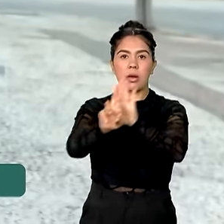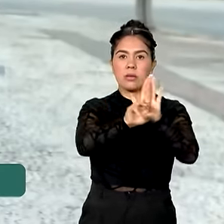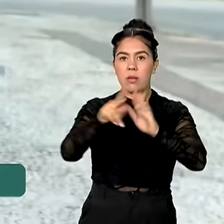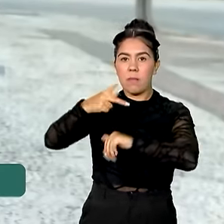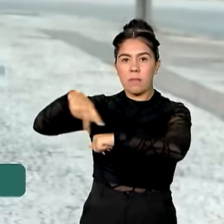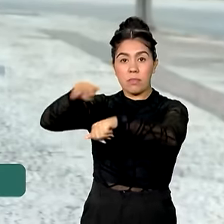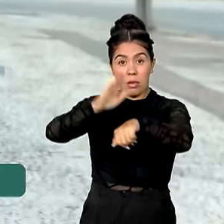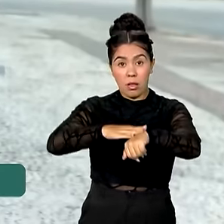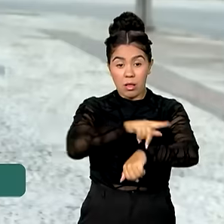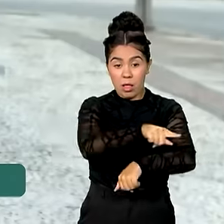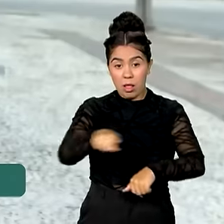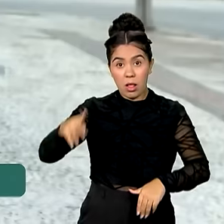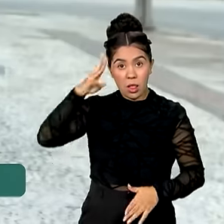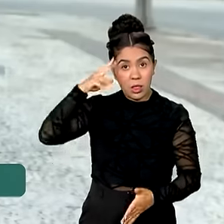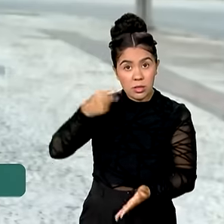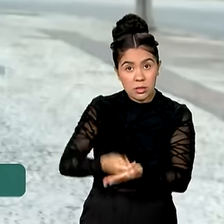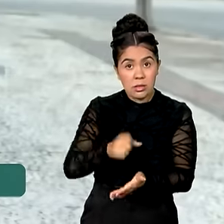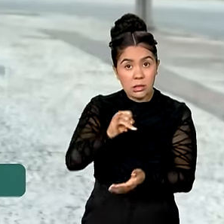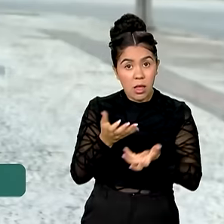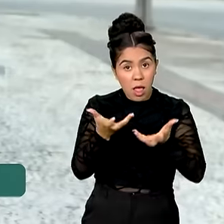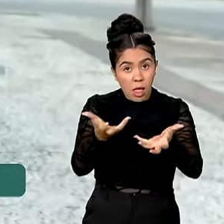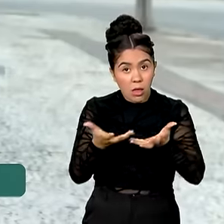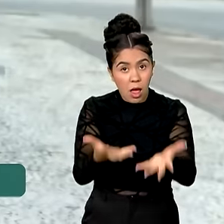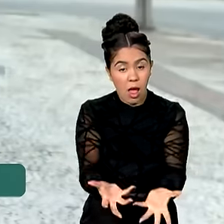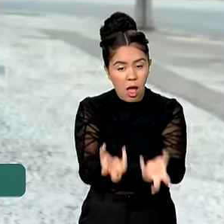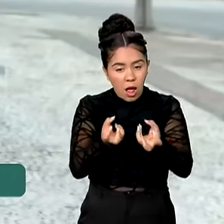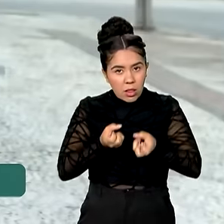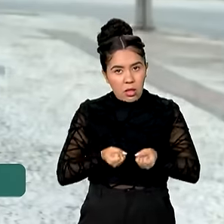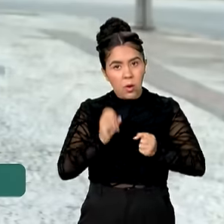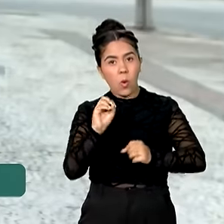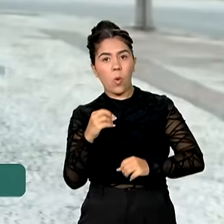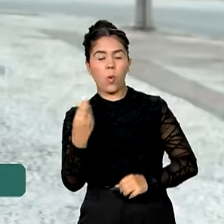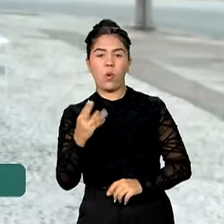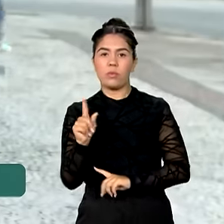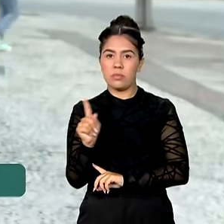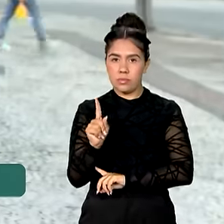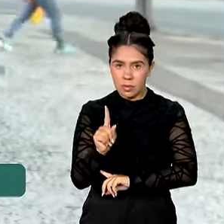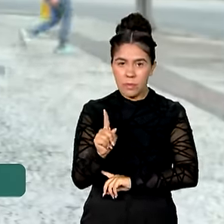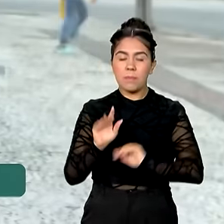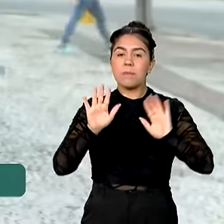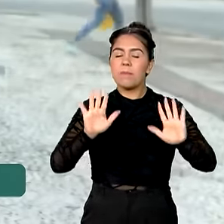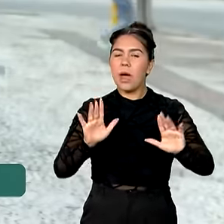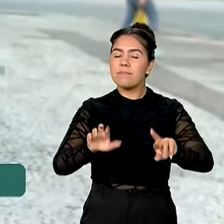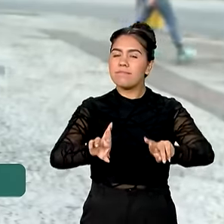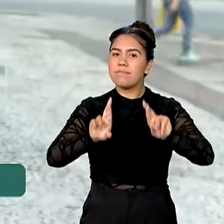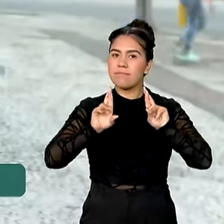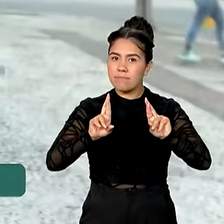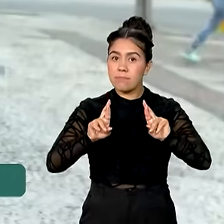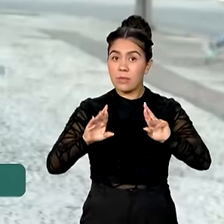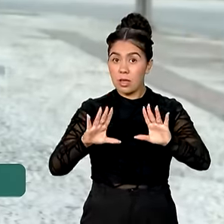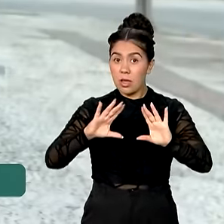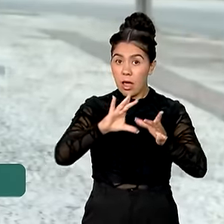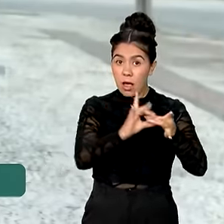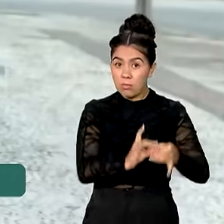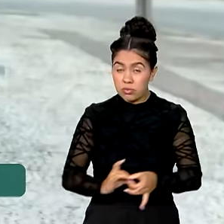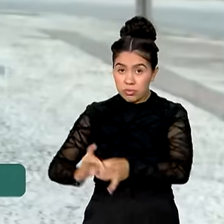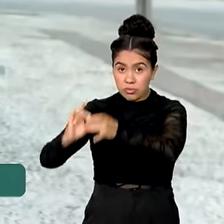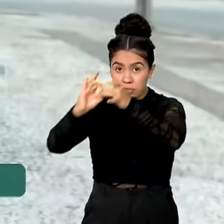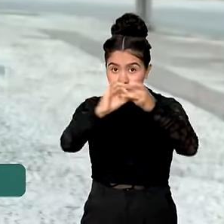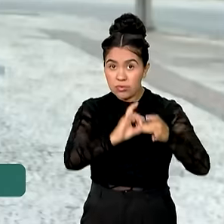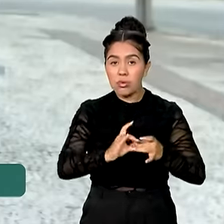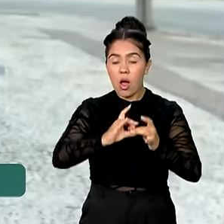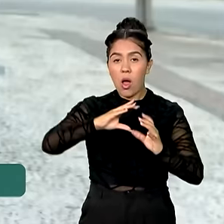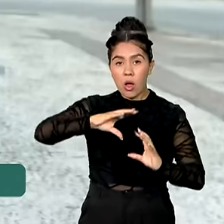decidir se aderem ou não à proposta. A expectativa é que a aliança global contra a fome e a